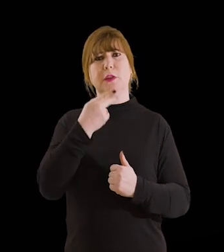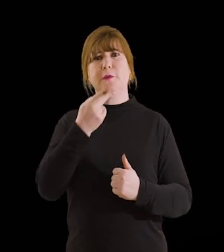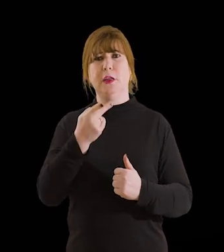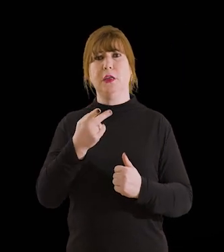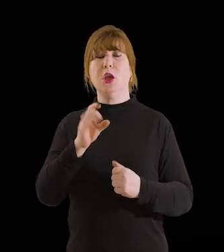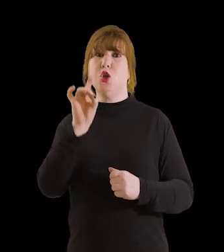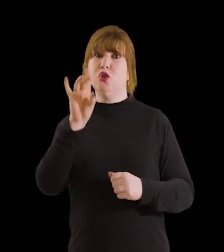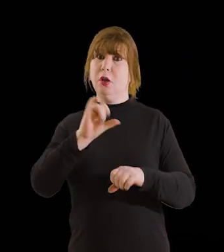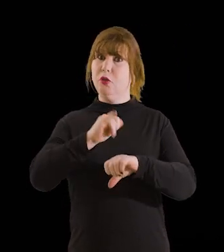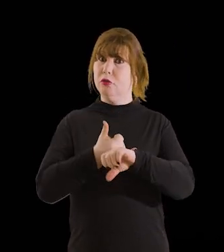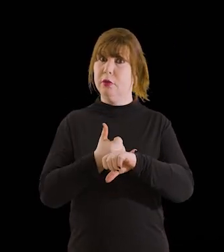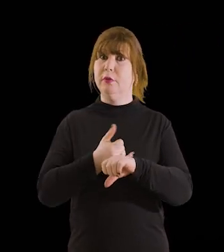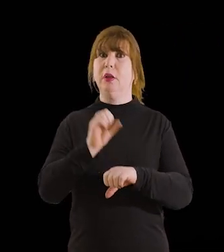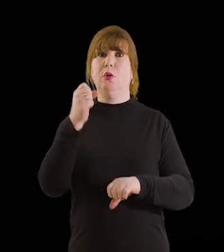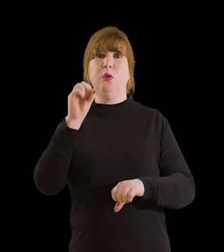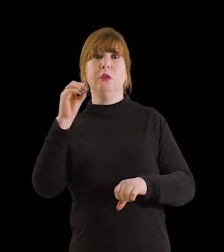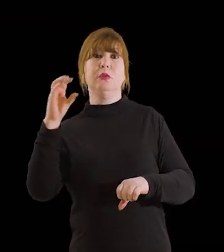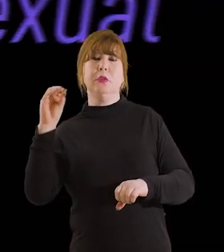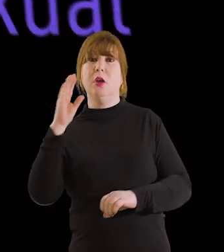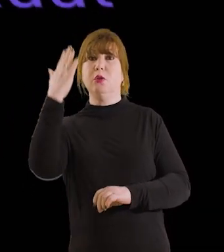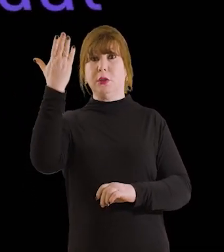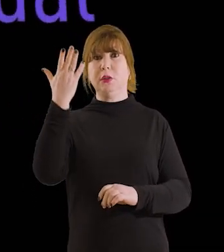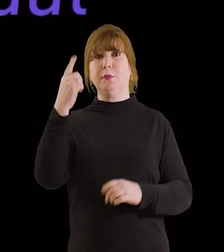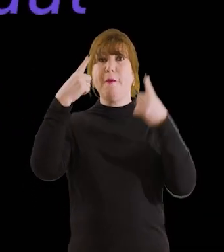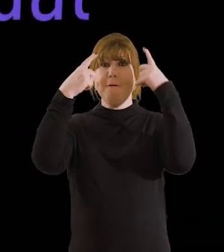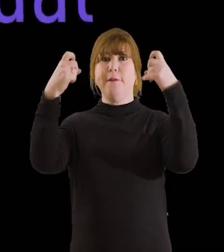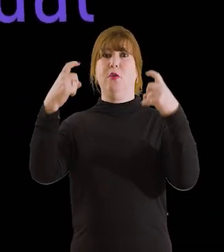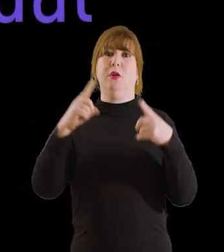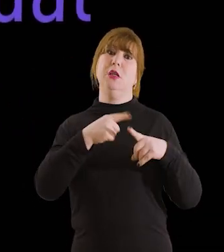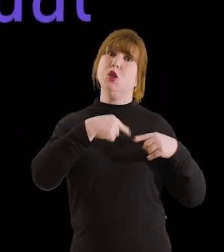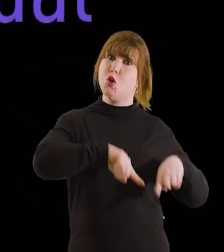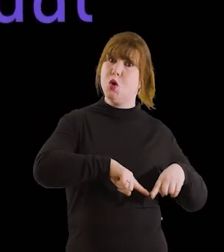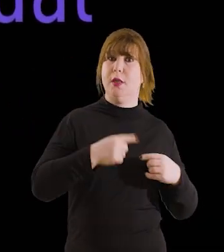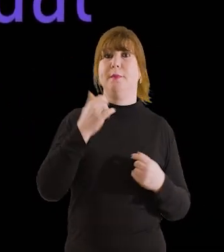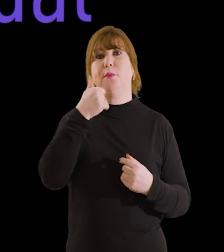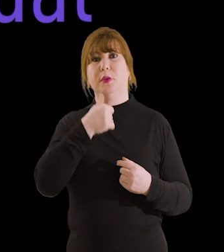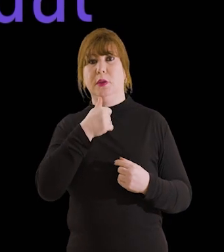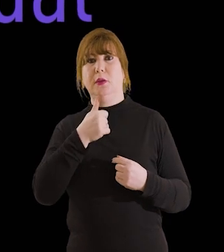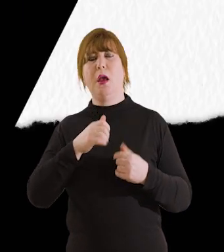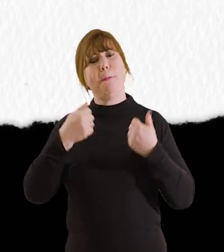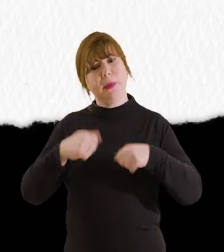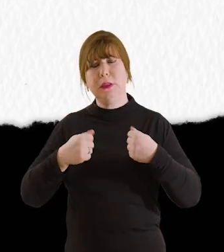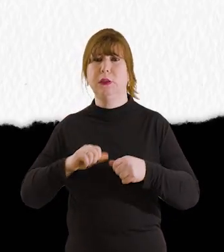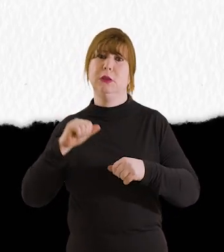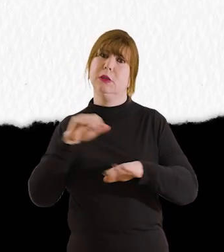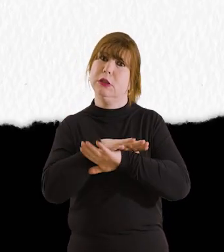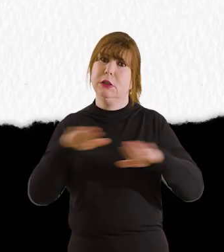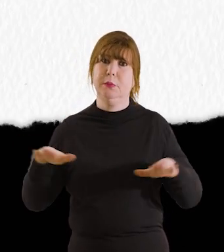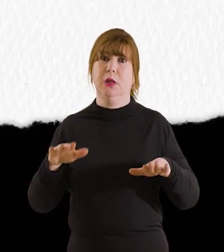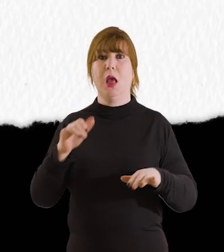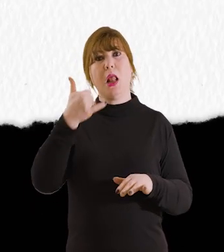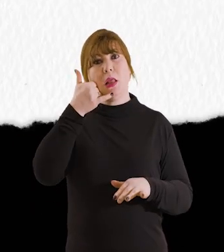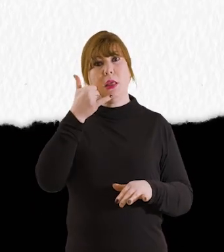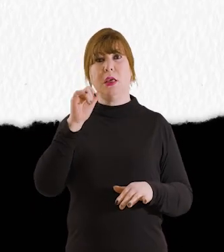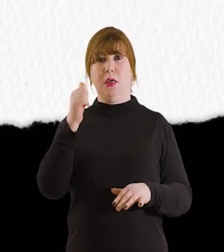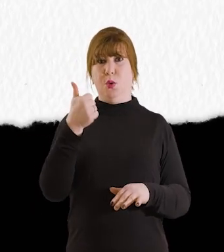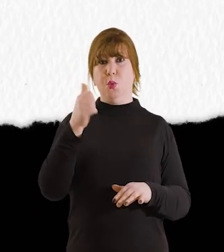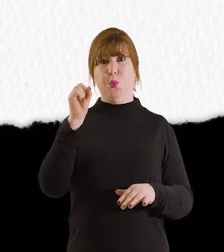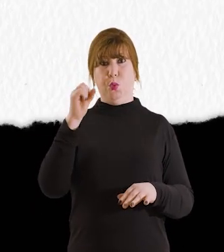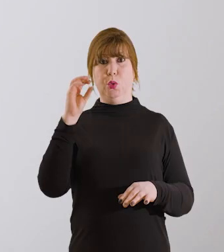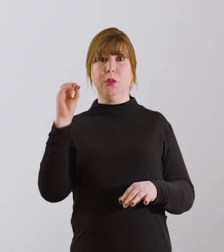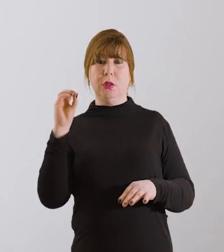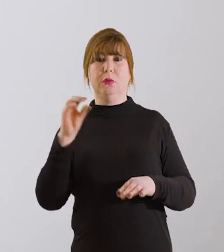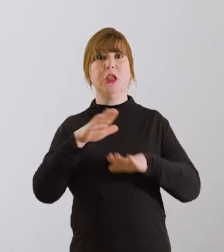são denunciados 800 casos de violência contra as mulheres por ano. Isso precisa acabar. Ligue 180 e